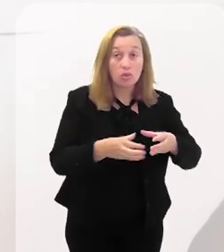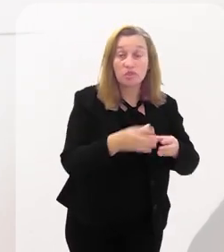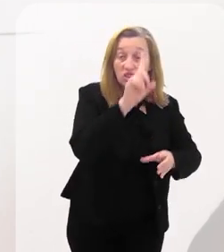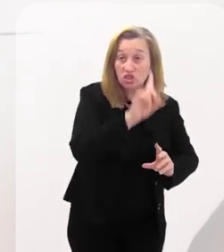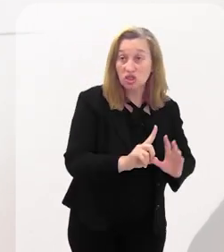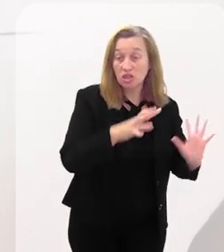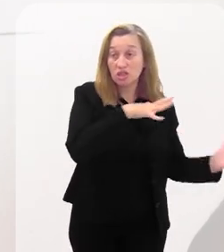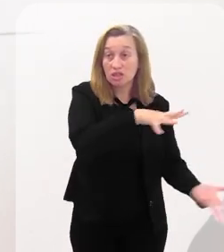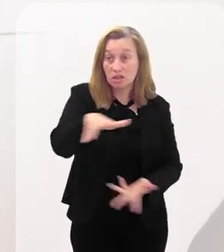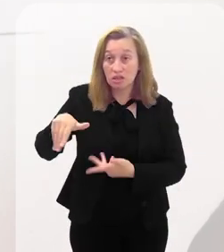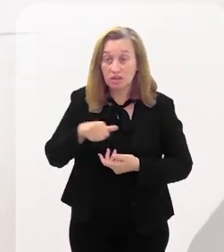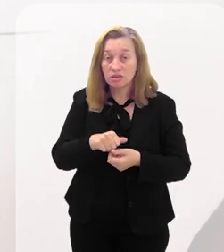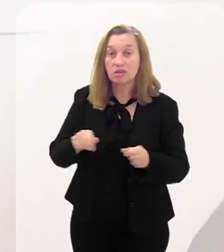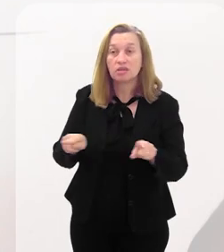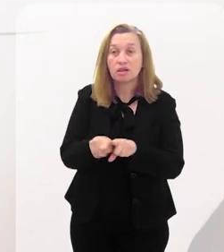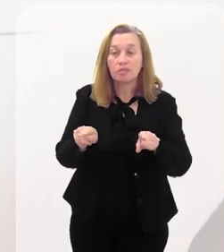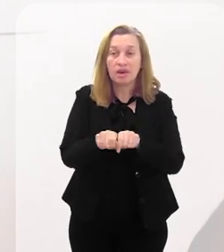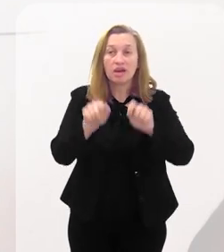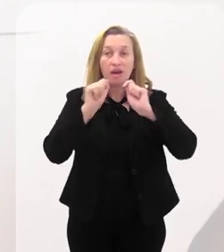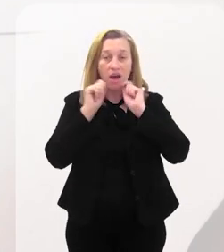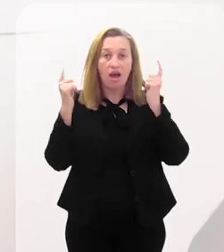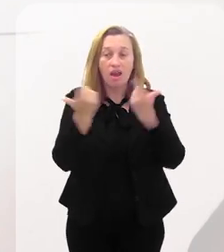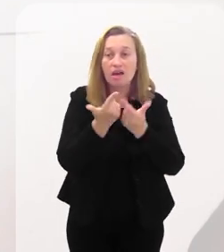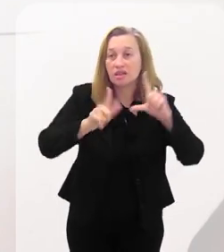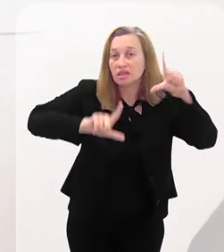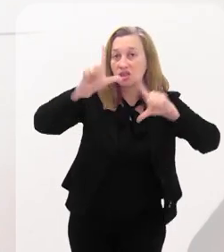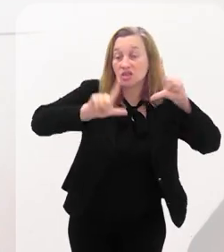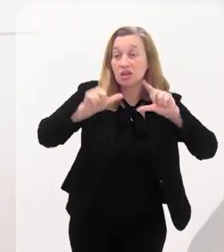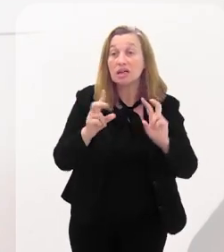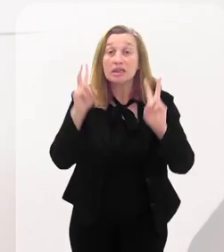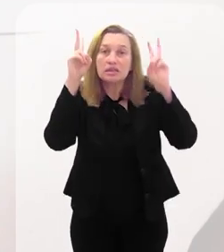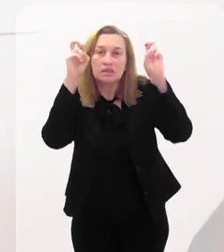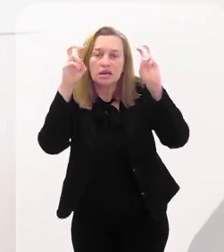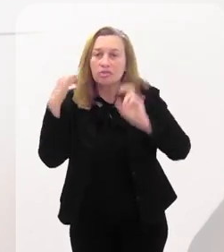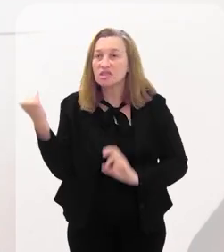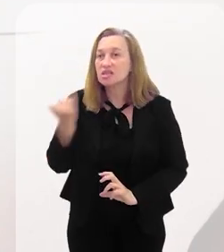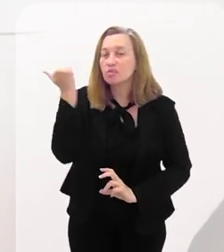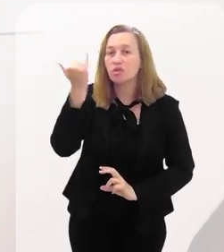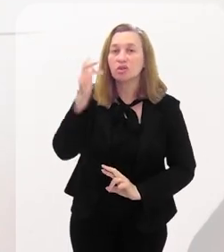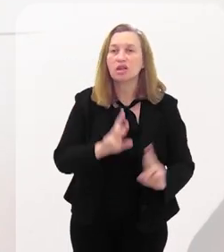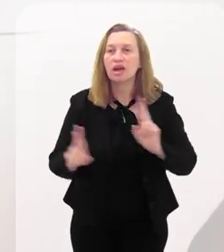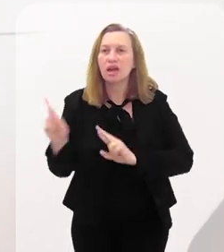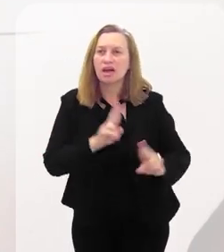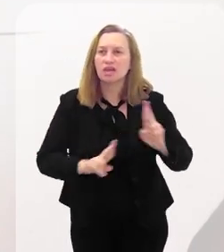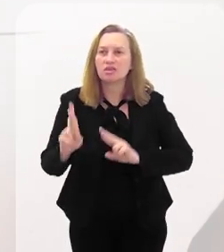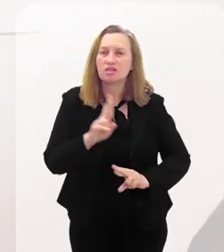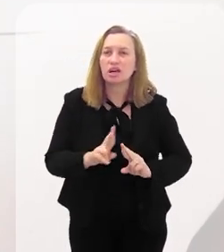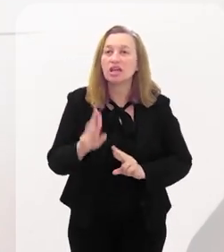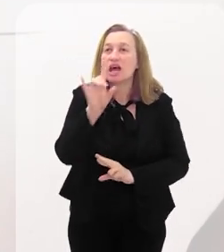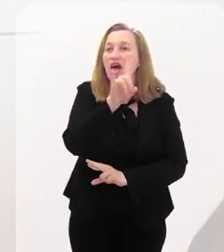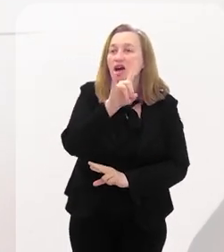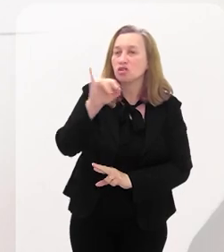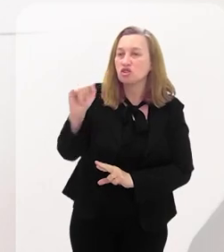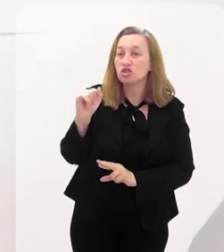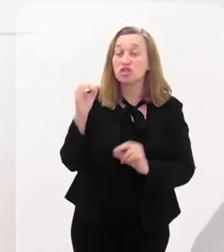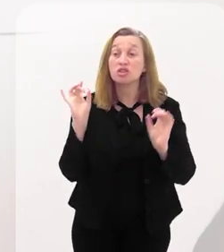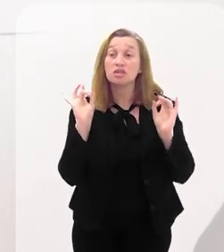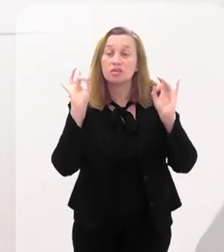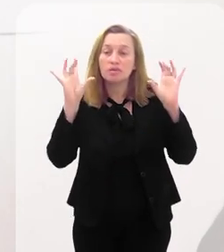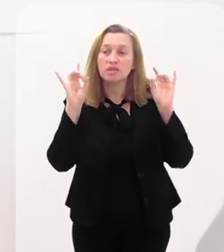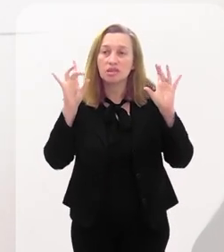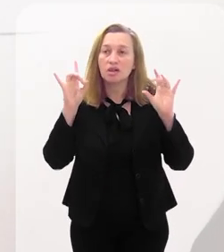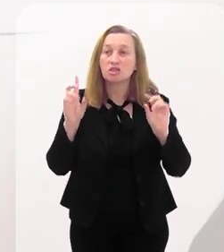Direito Internacional com a TV Alérgica, trazendo temas quinzenais relacionados ao calendário de